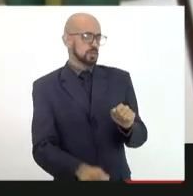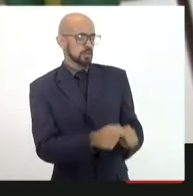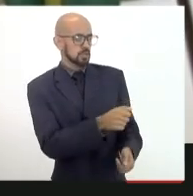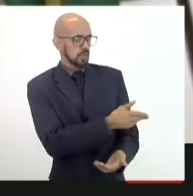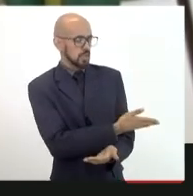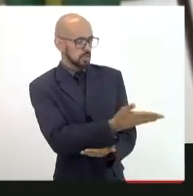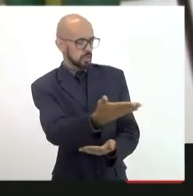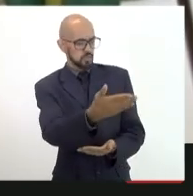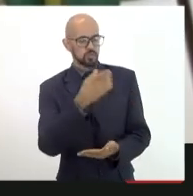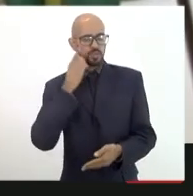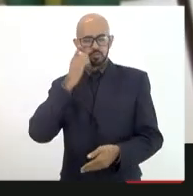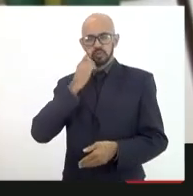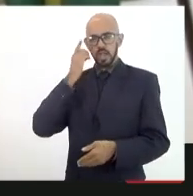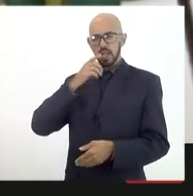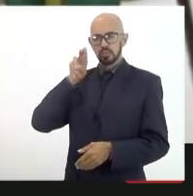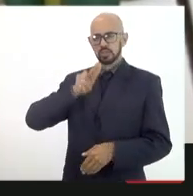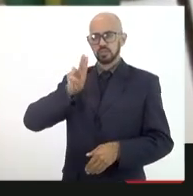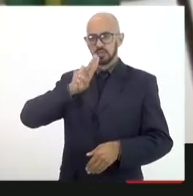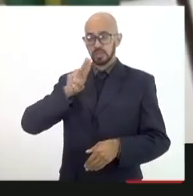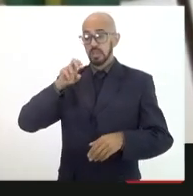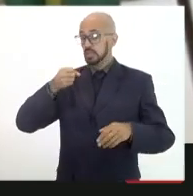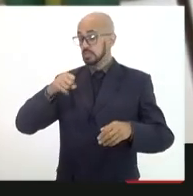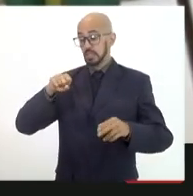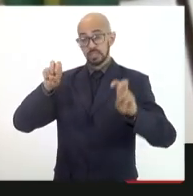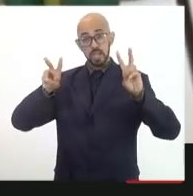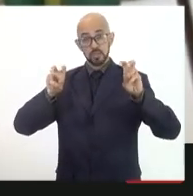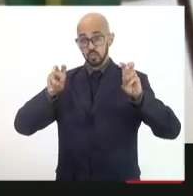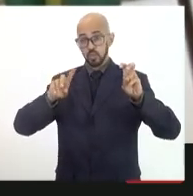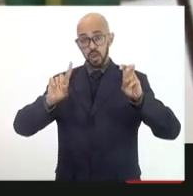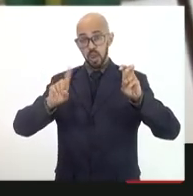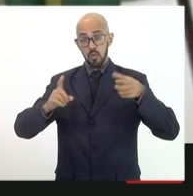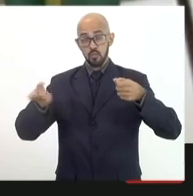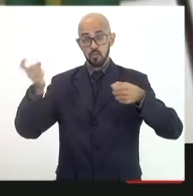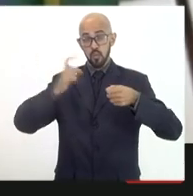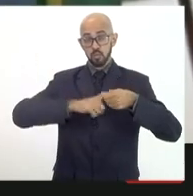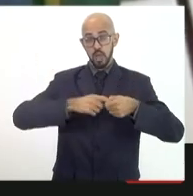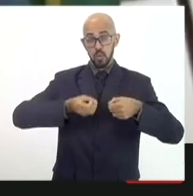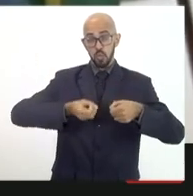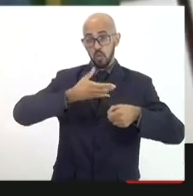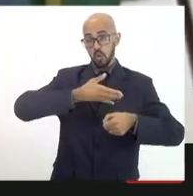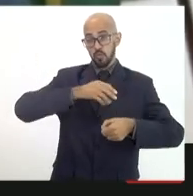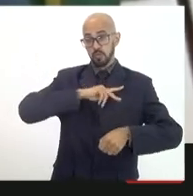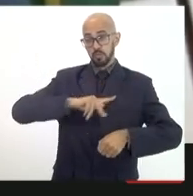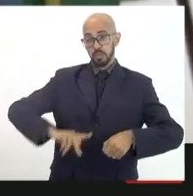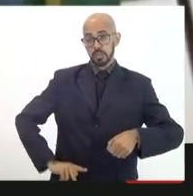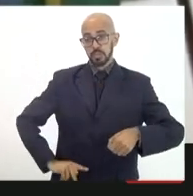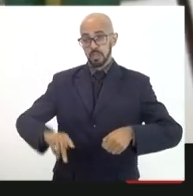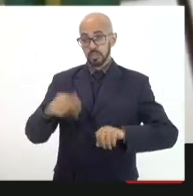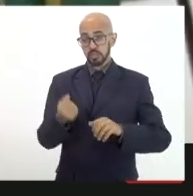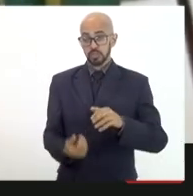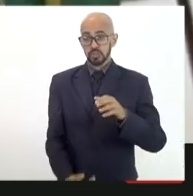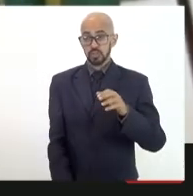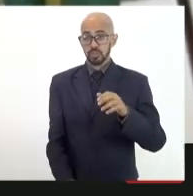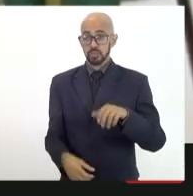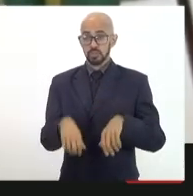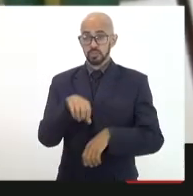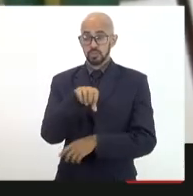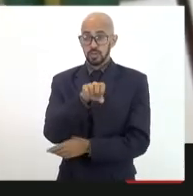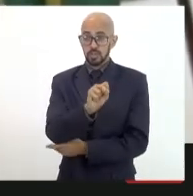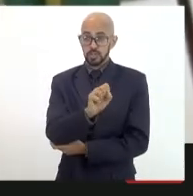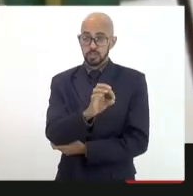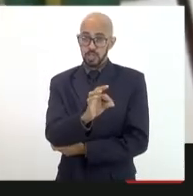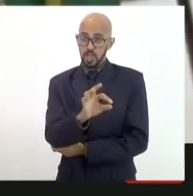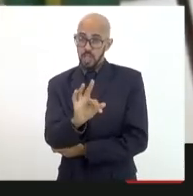universidades esse assunto não voltar ao novo ao novo presidente estabelecido do STF